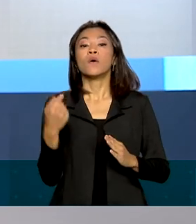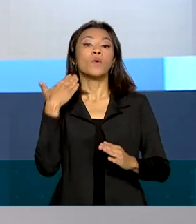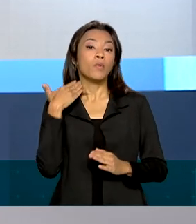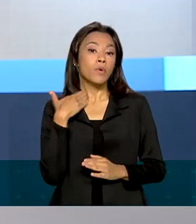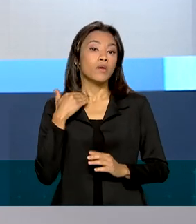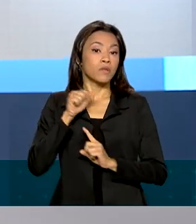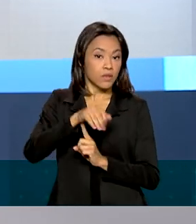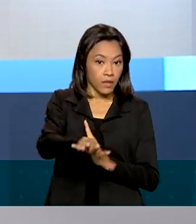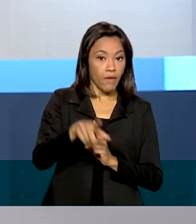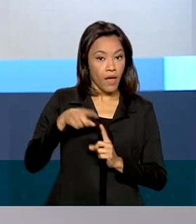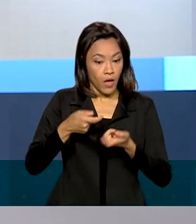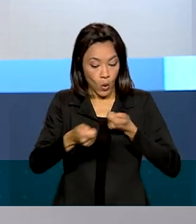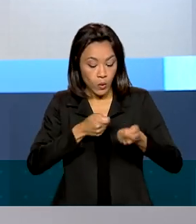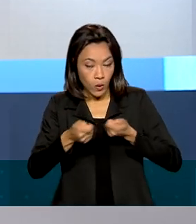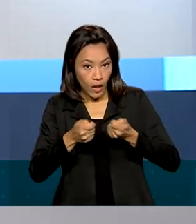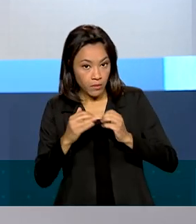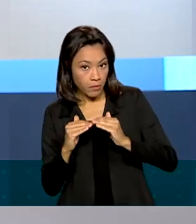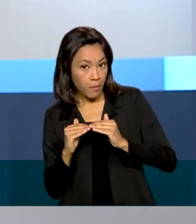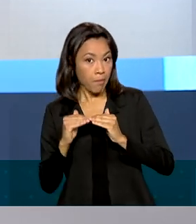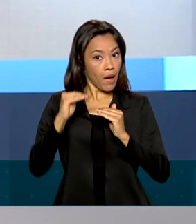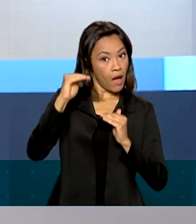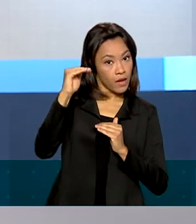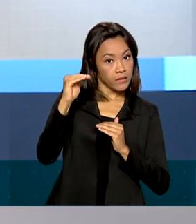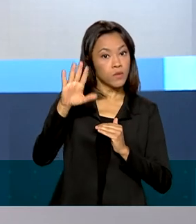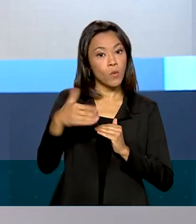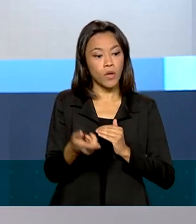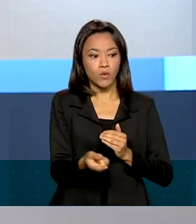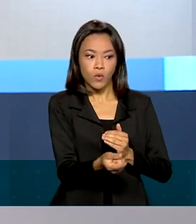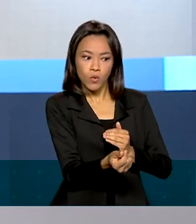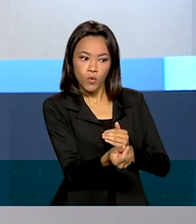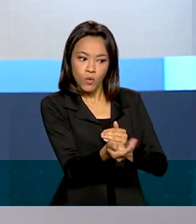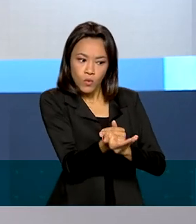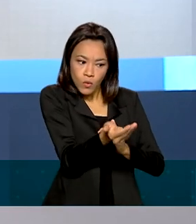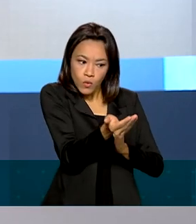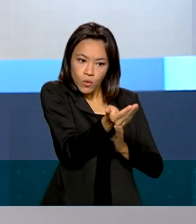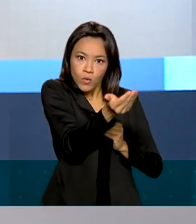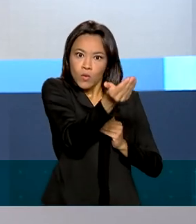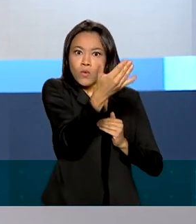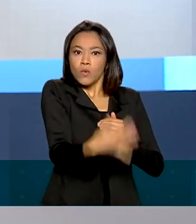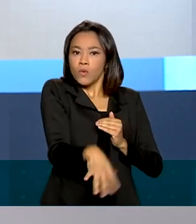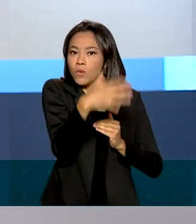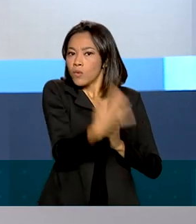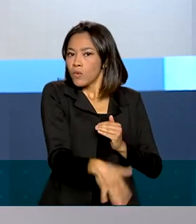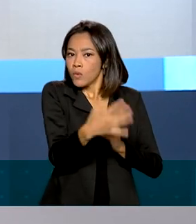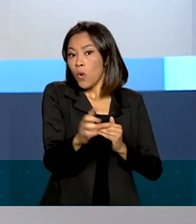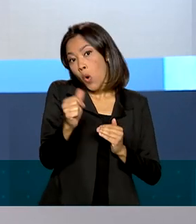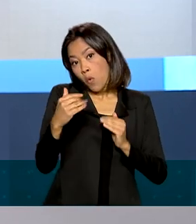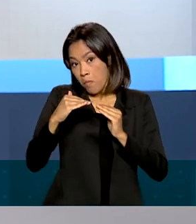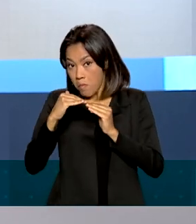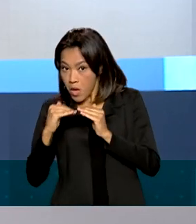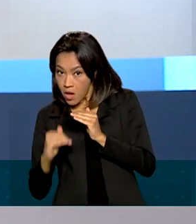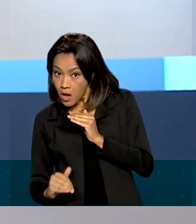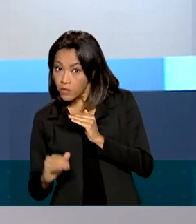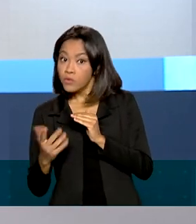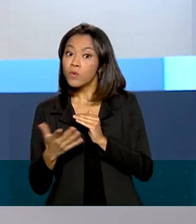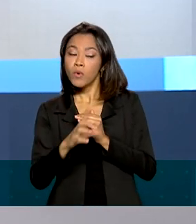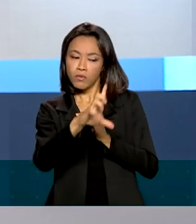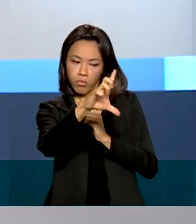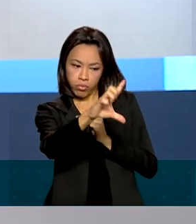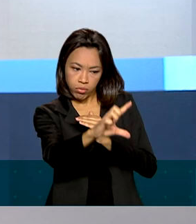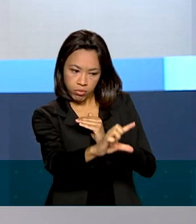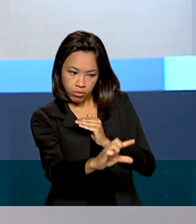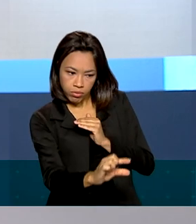taxa de juros é calibrada para mais quando o aumento de preços está pressionando a economia. Ou para menos, quando os preços estão